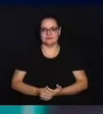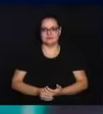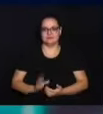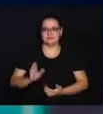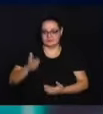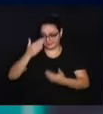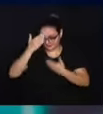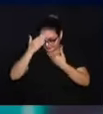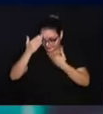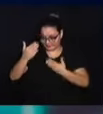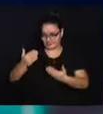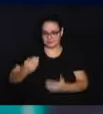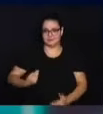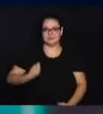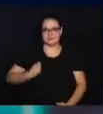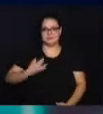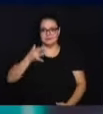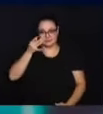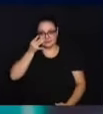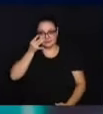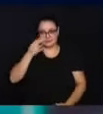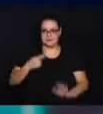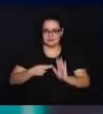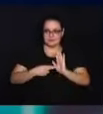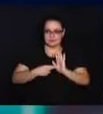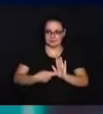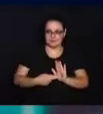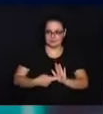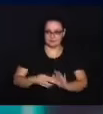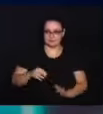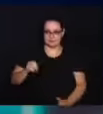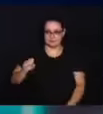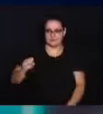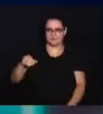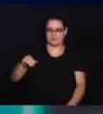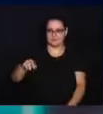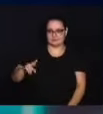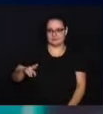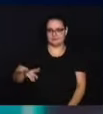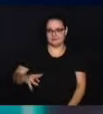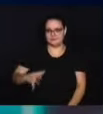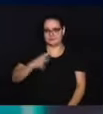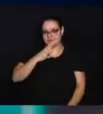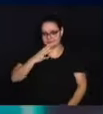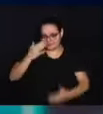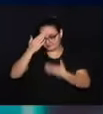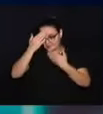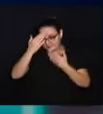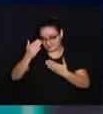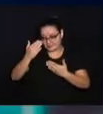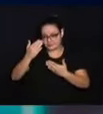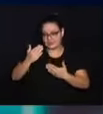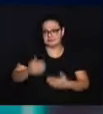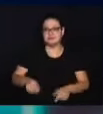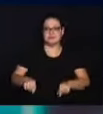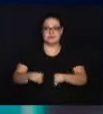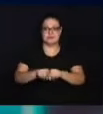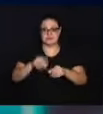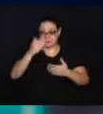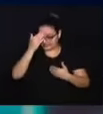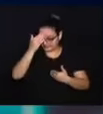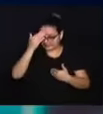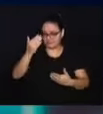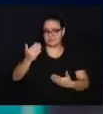já agradecemos de você estar aqui, tanto o representante, o Osmir te conhece, obrigado. Mas obrigado